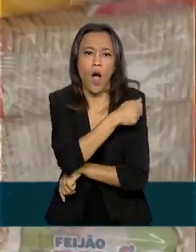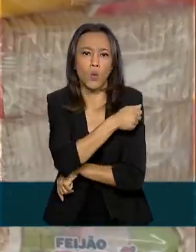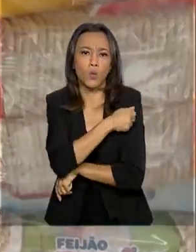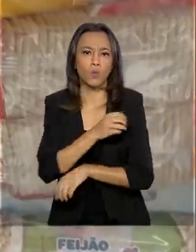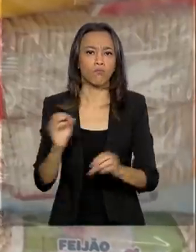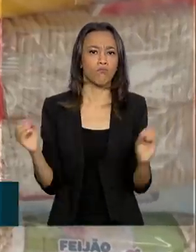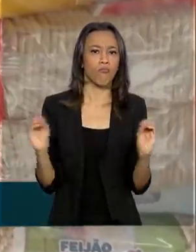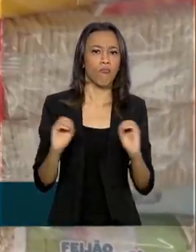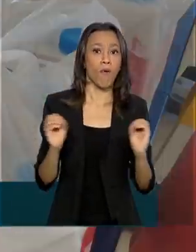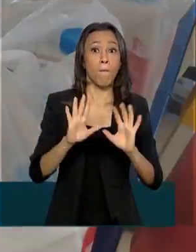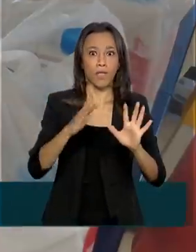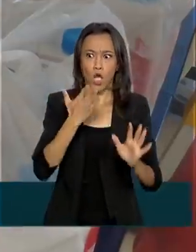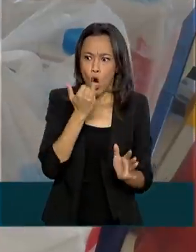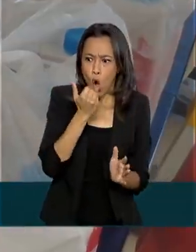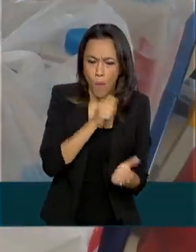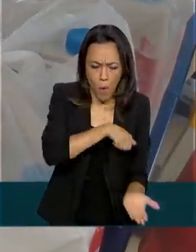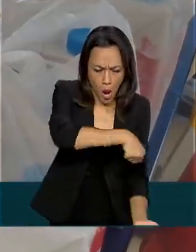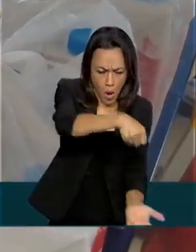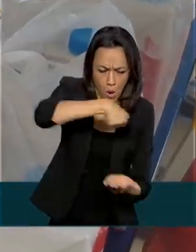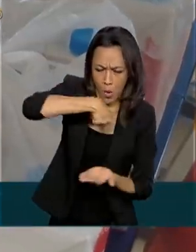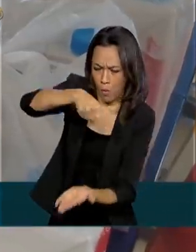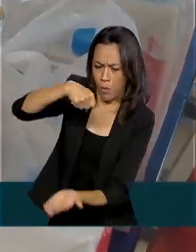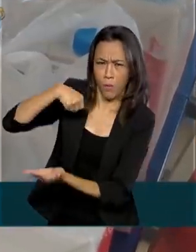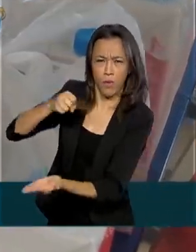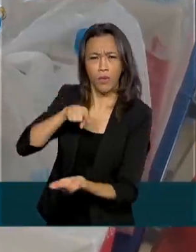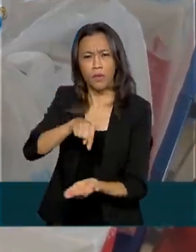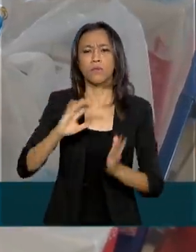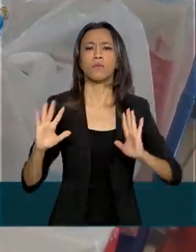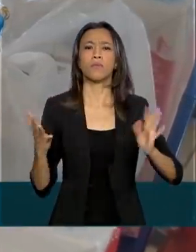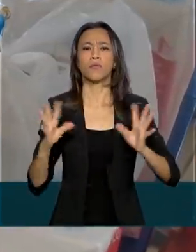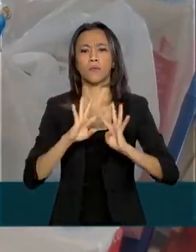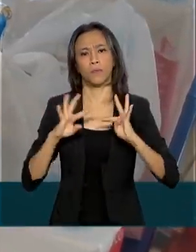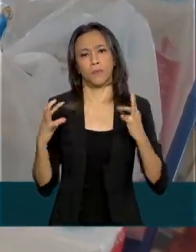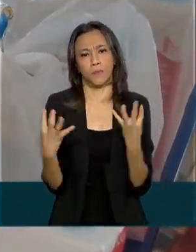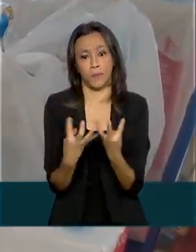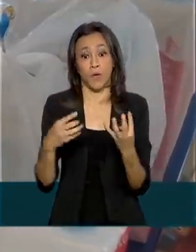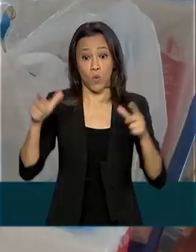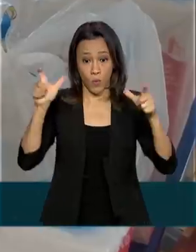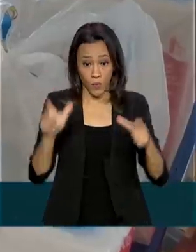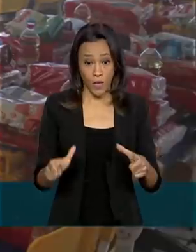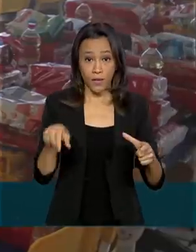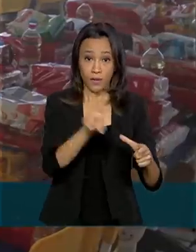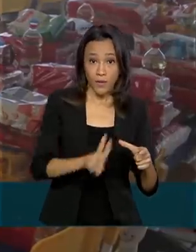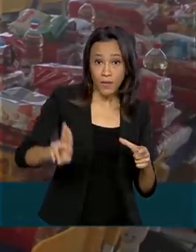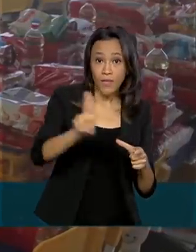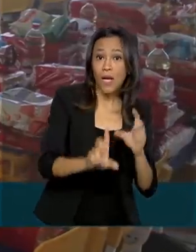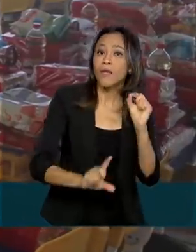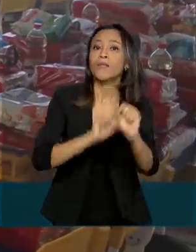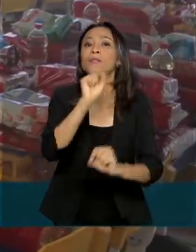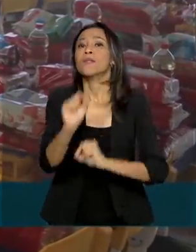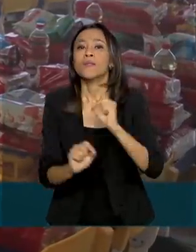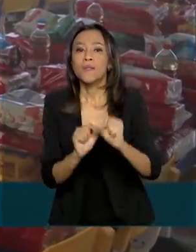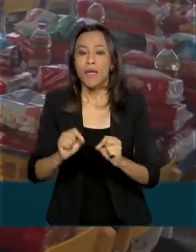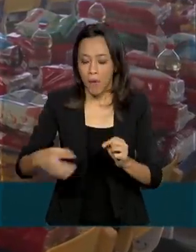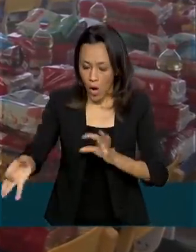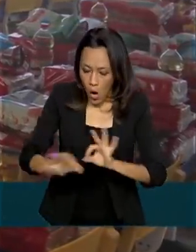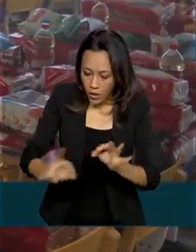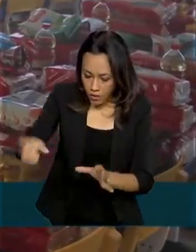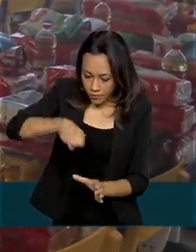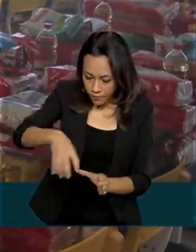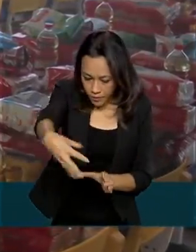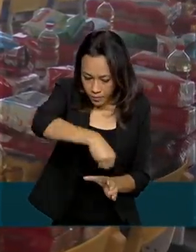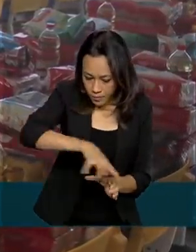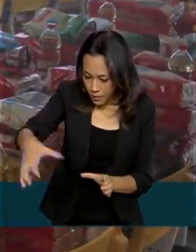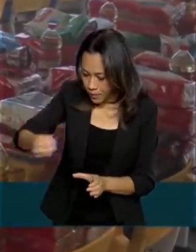fartura de alimentos. Neste momento de pandemia, o espaço escolar está sendo utilizado para a confecção de kits de alimentos